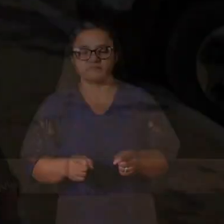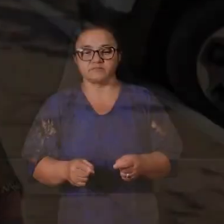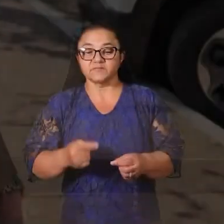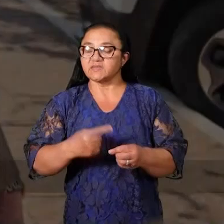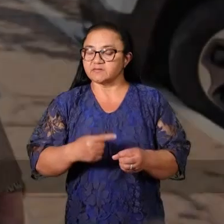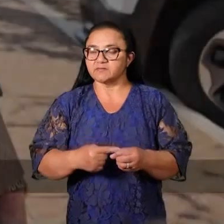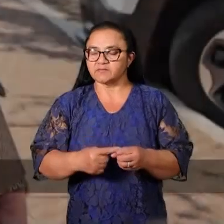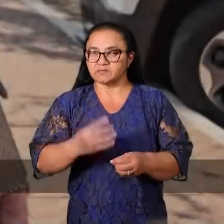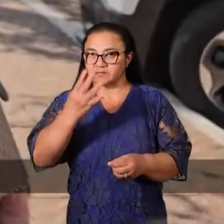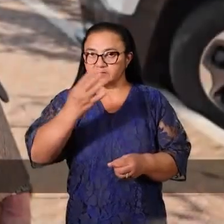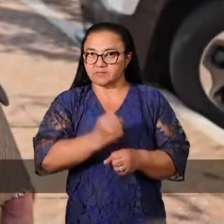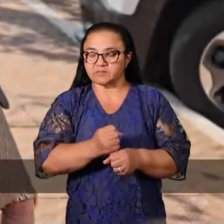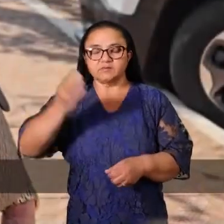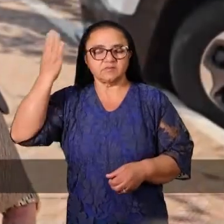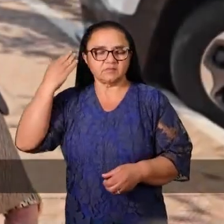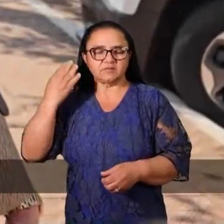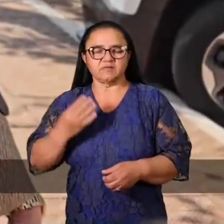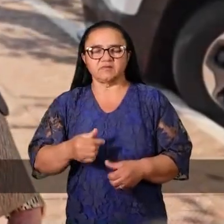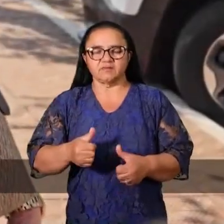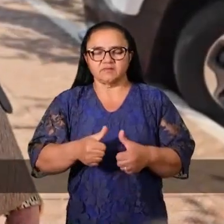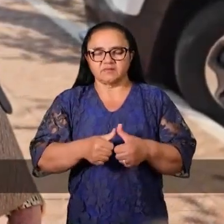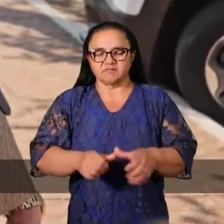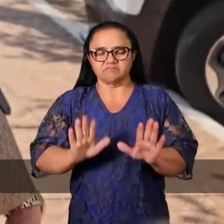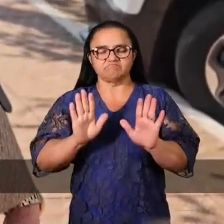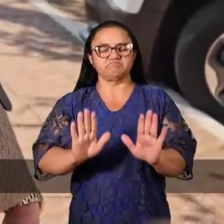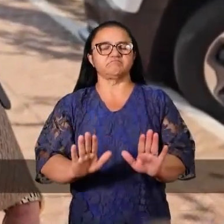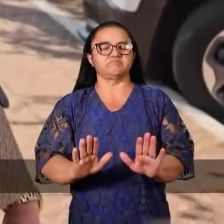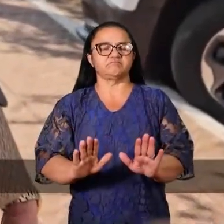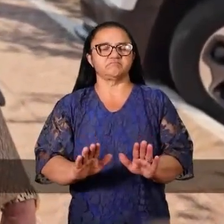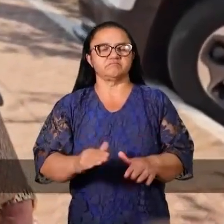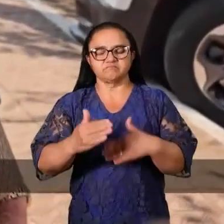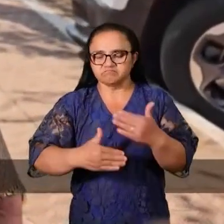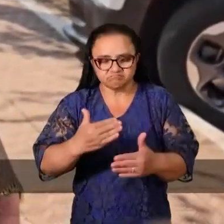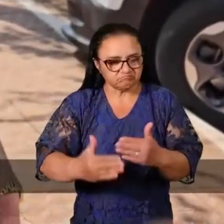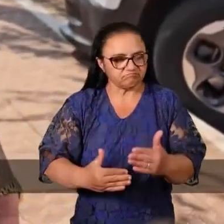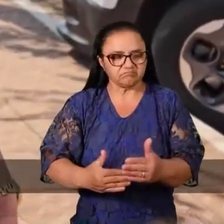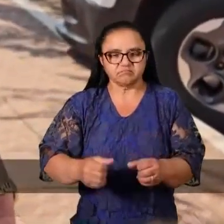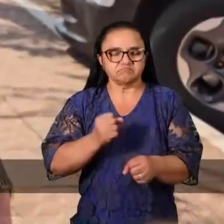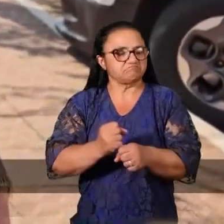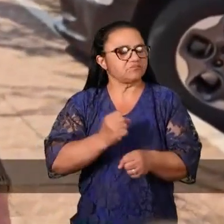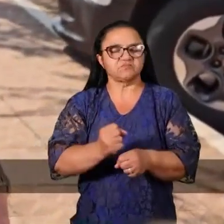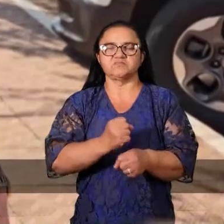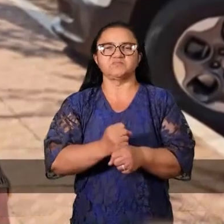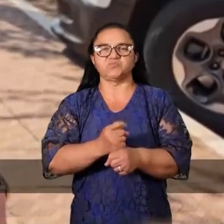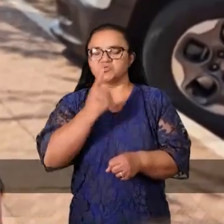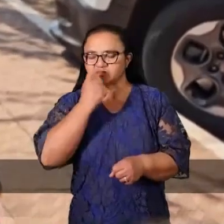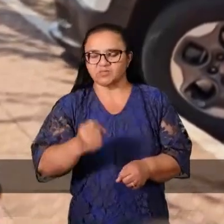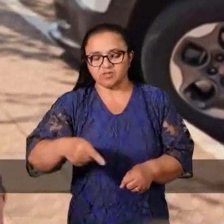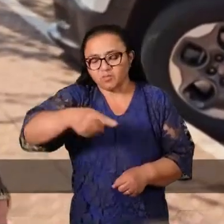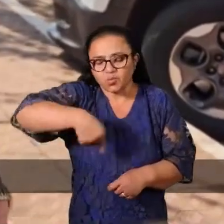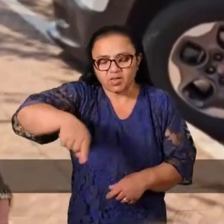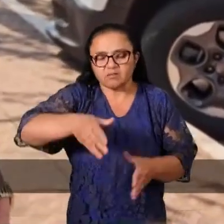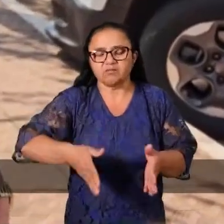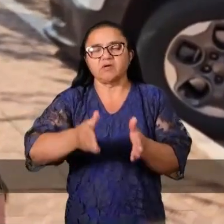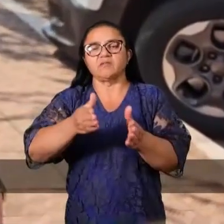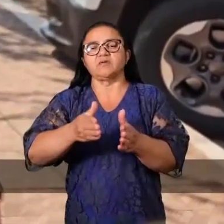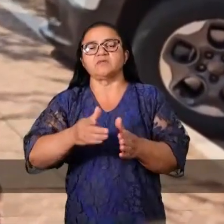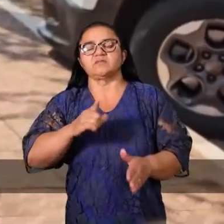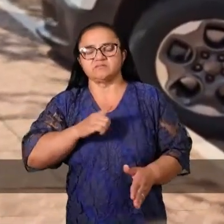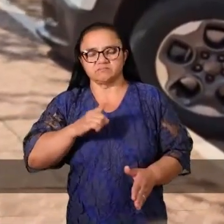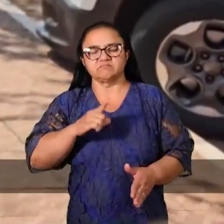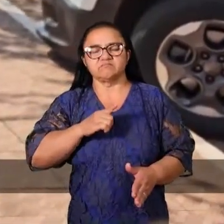A cidade, 4 anos atrás, estava parada, né? Com desenvolvimento, não tinha obra, lixo, buraco.